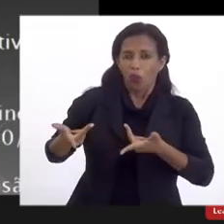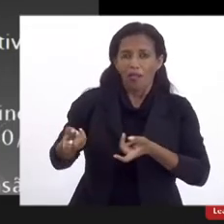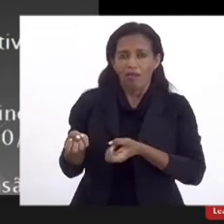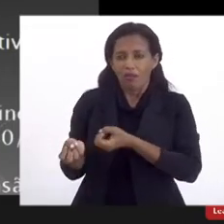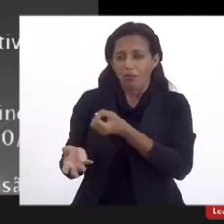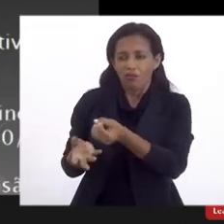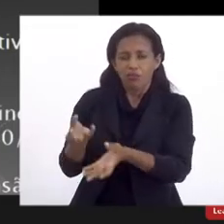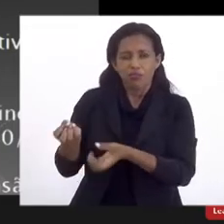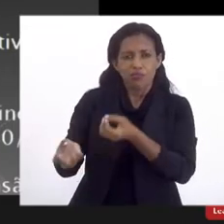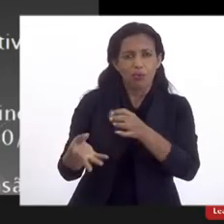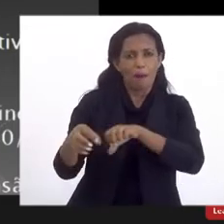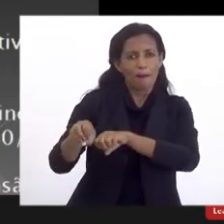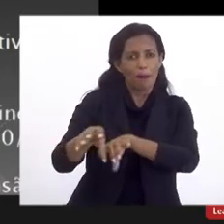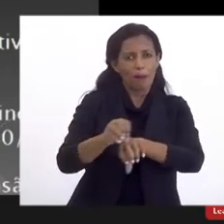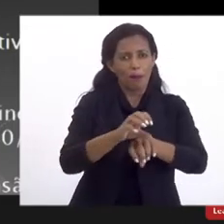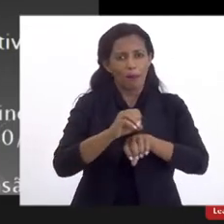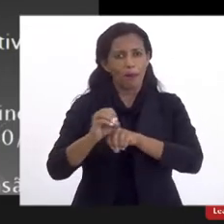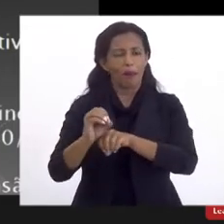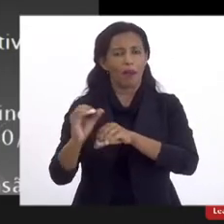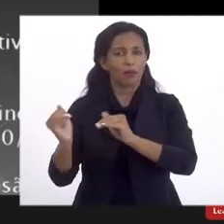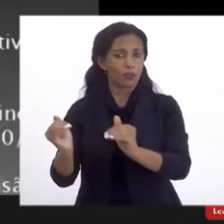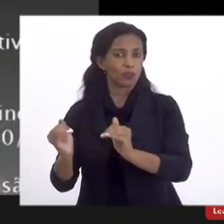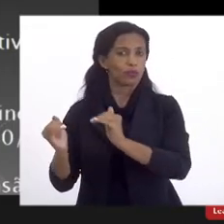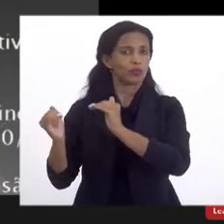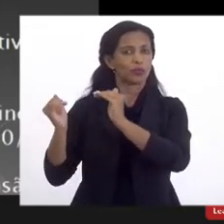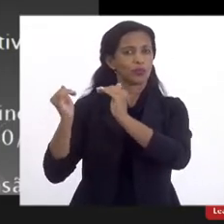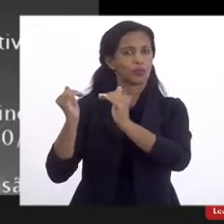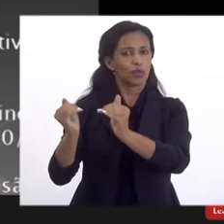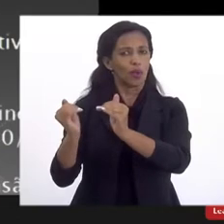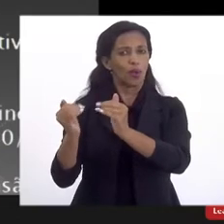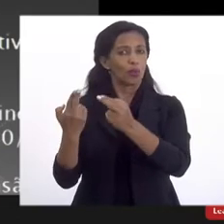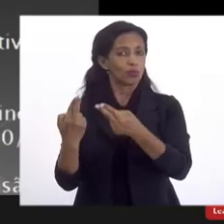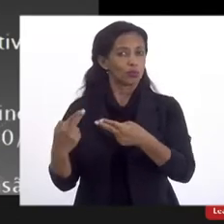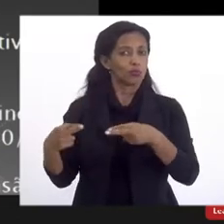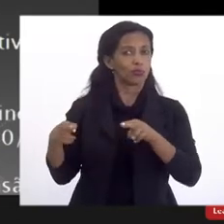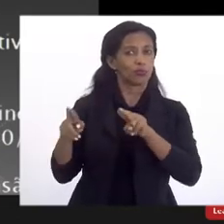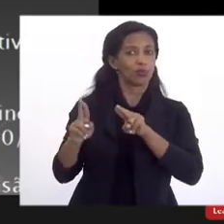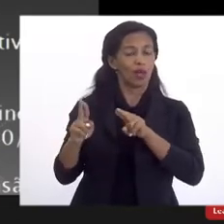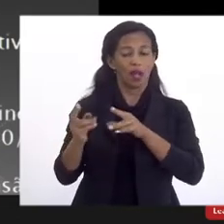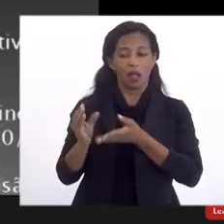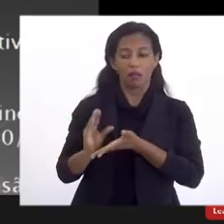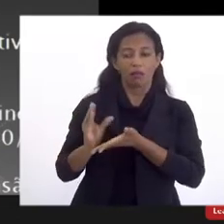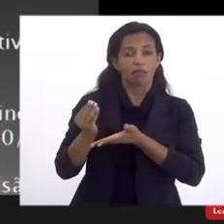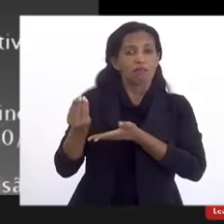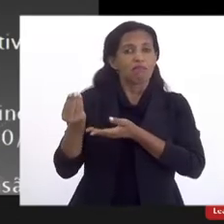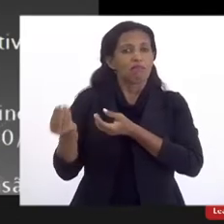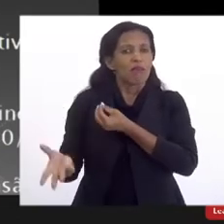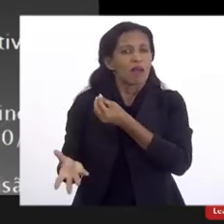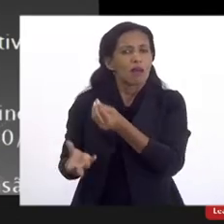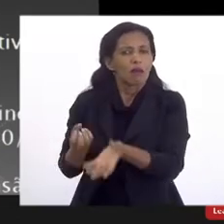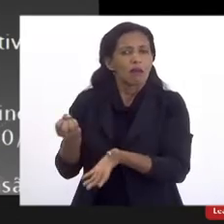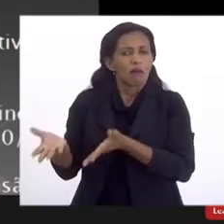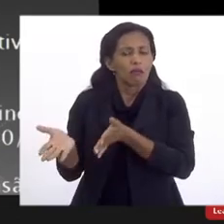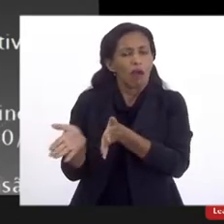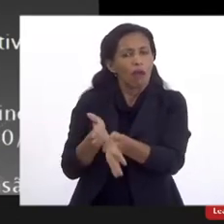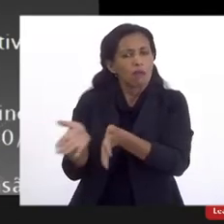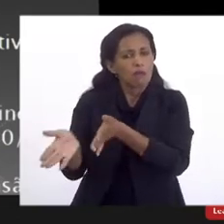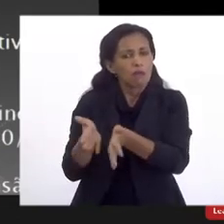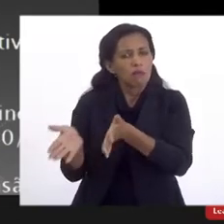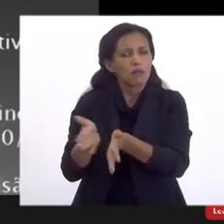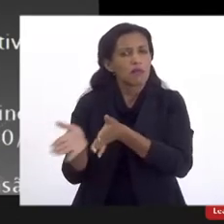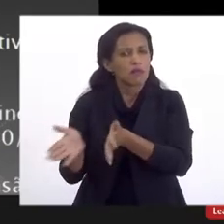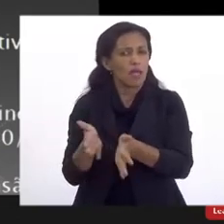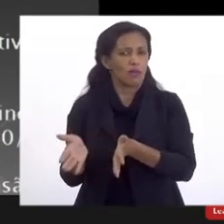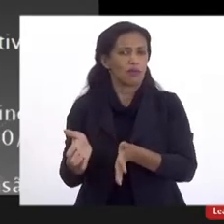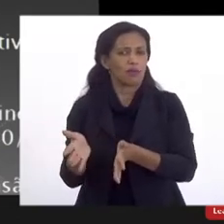ensino superior. Com esperança, né, levando, possibilidade de acesso, maior